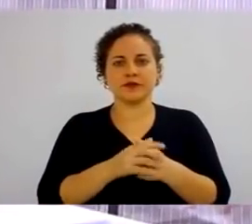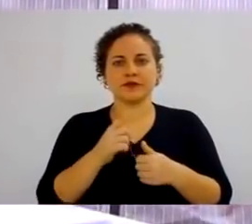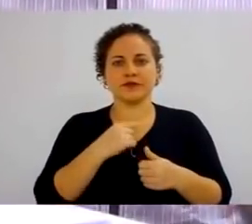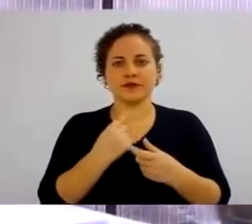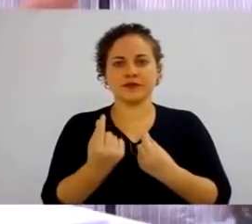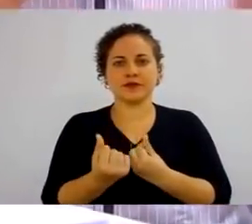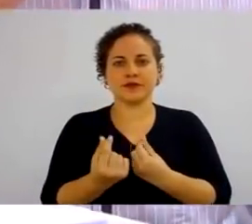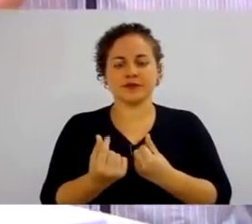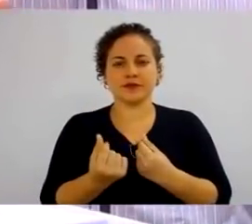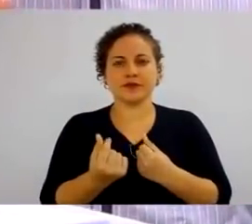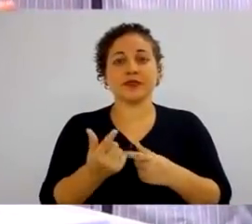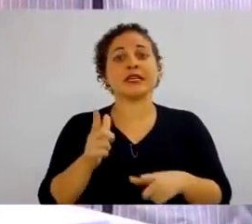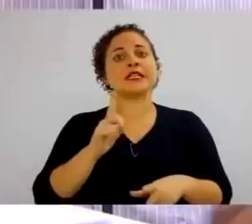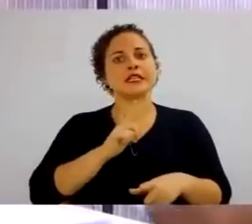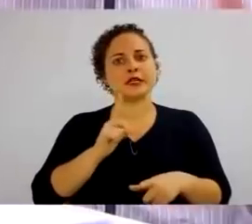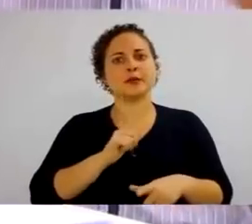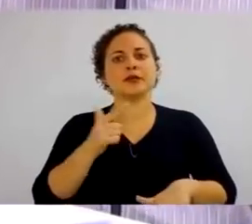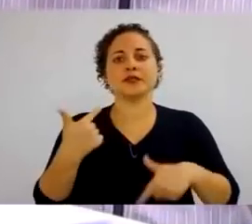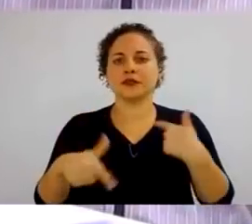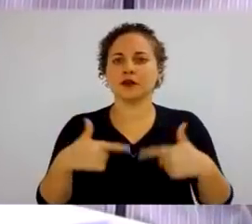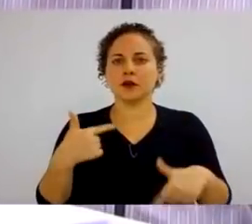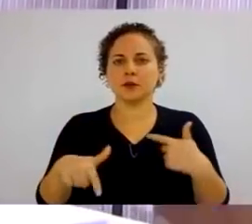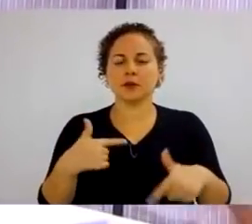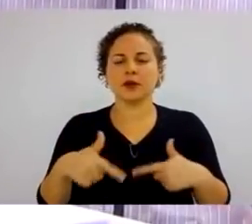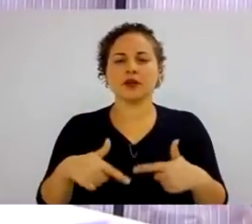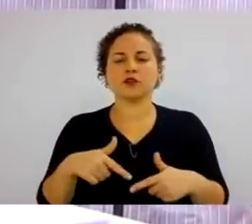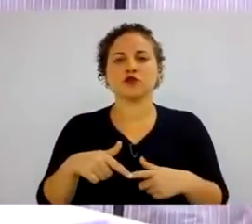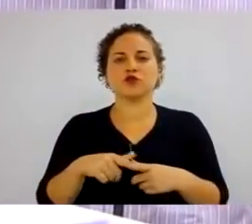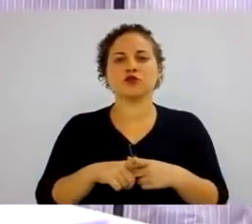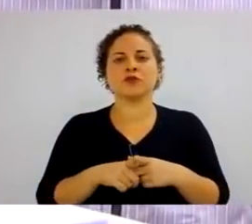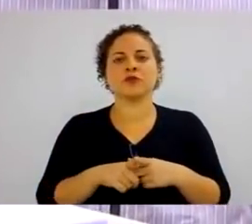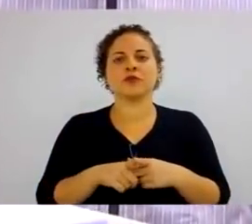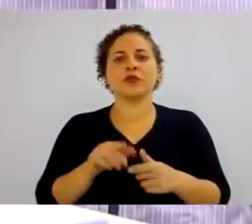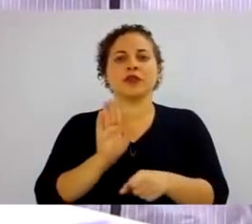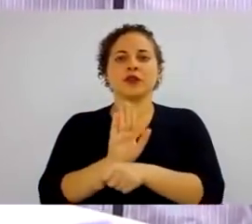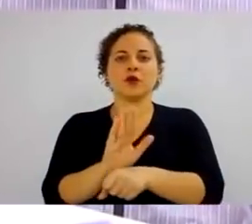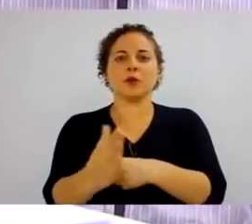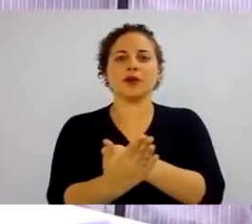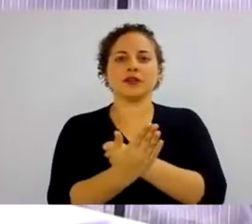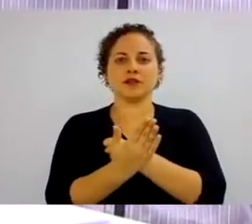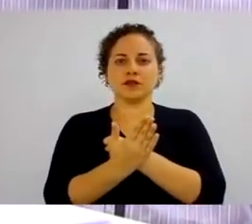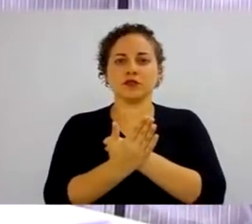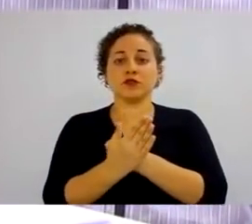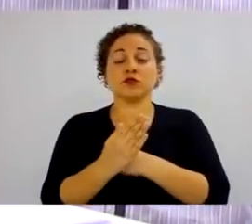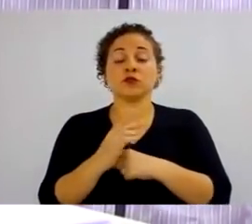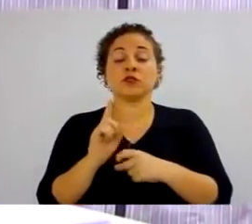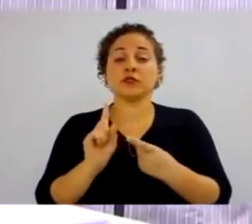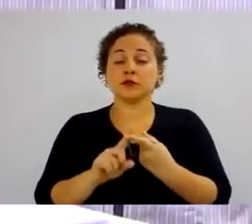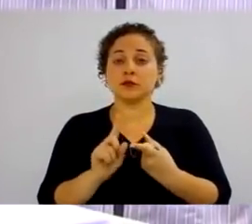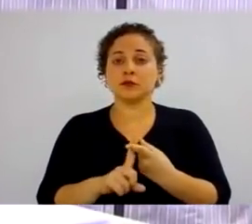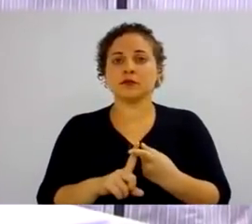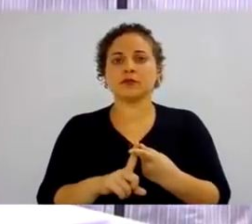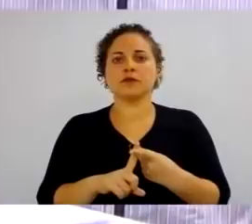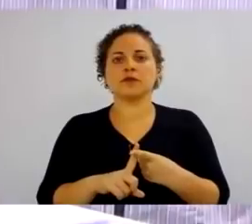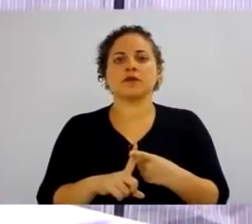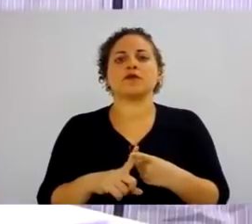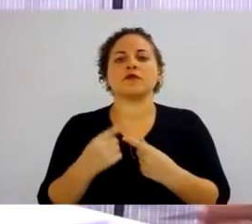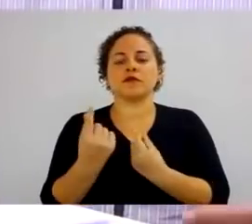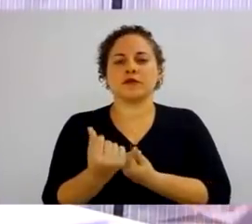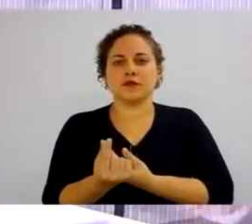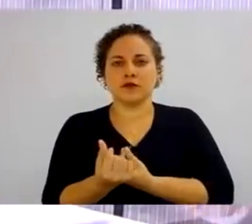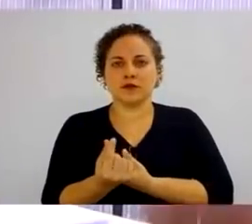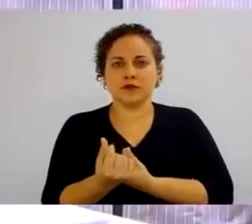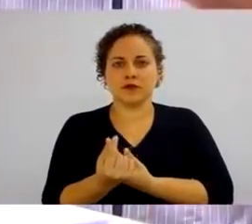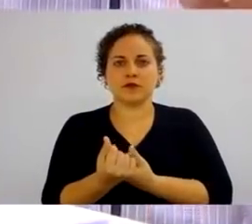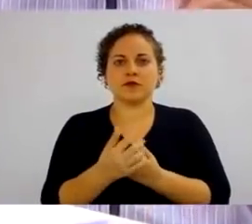e serviços que são tangíveis, além de benefícios aos empregados como parte das relações de emprego. Remuneração